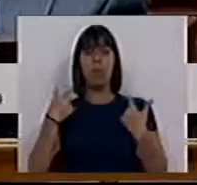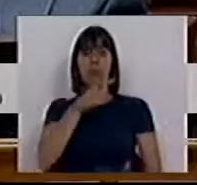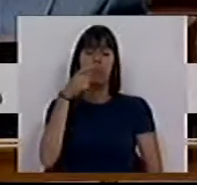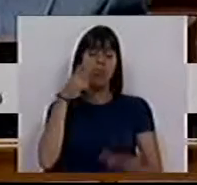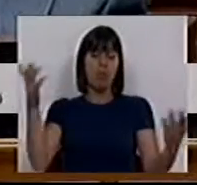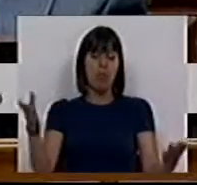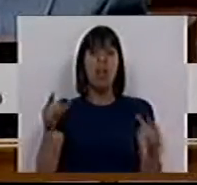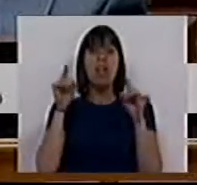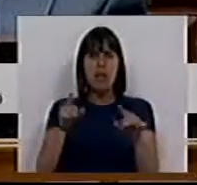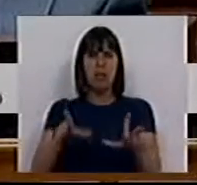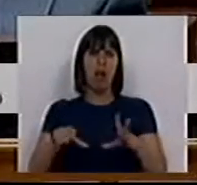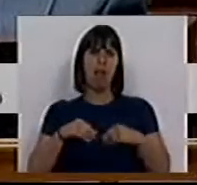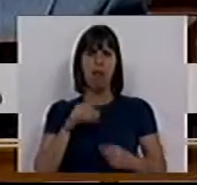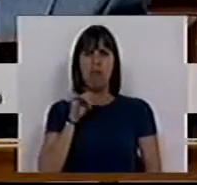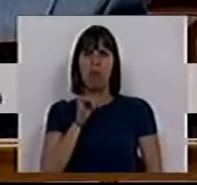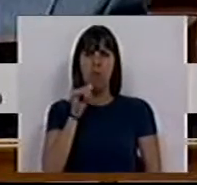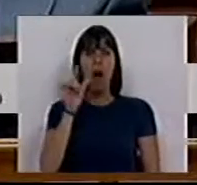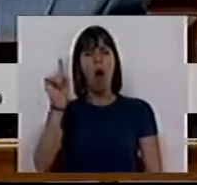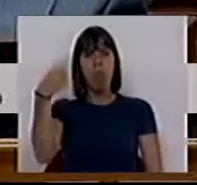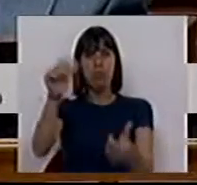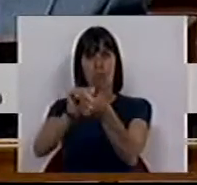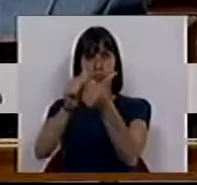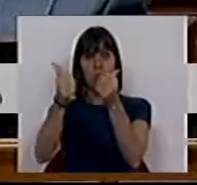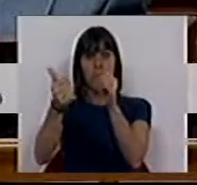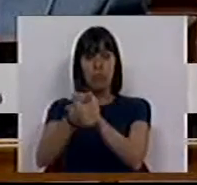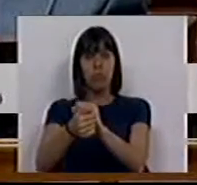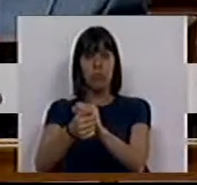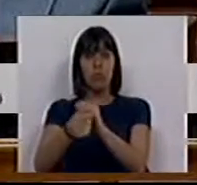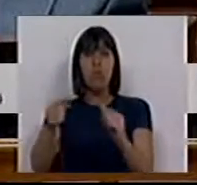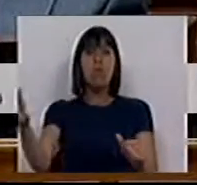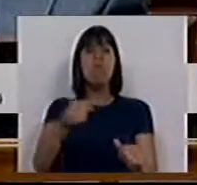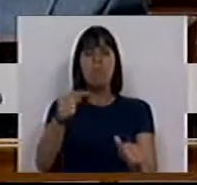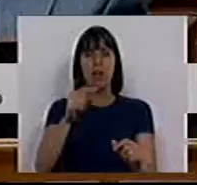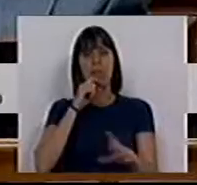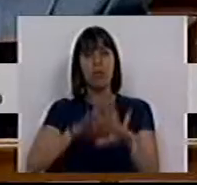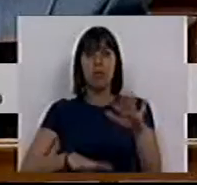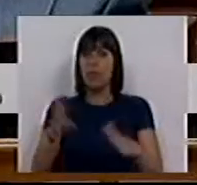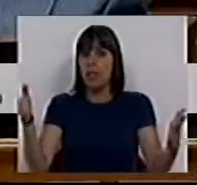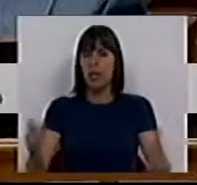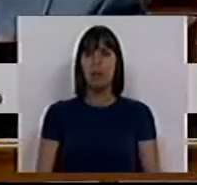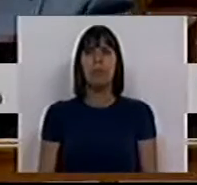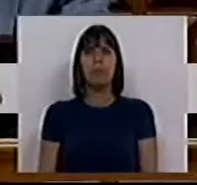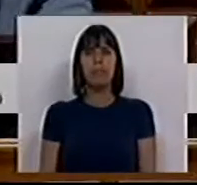promessas. Isso é inadmissível. Deviam mudar. Era o mínimo que poderiam fazer.